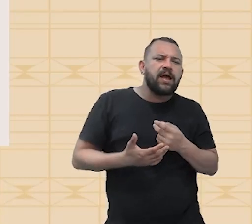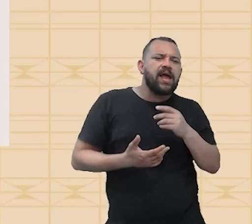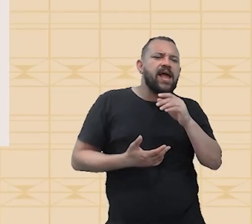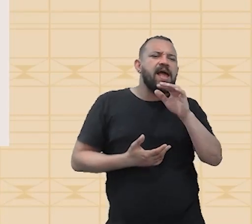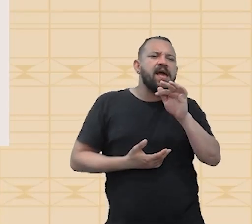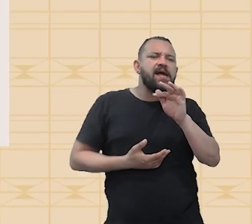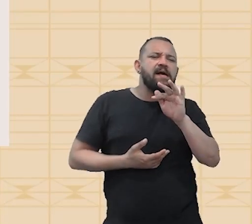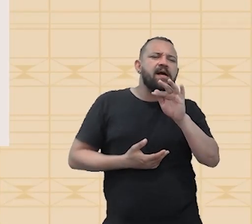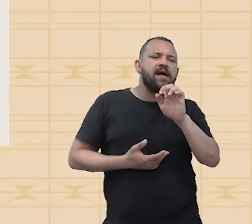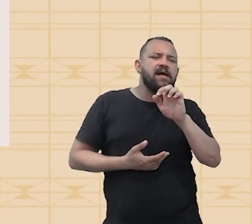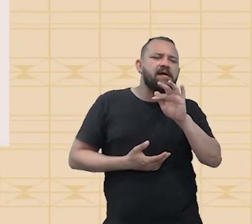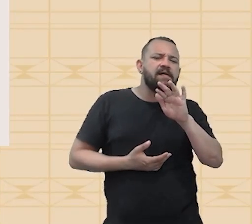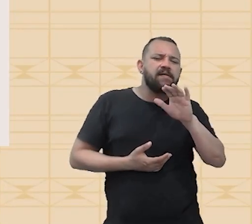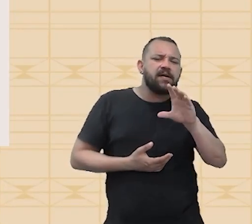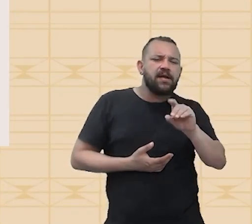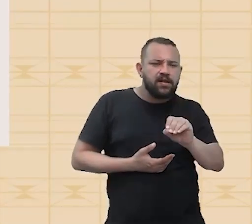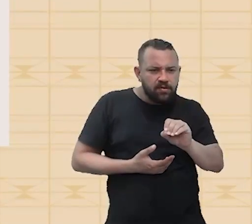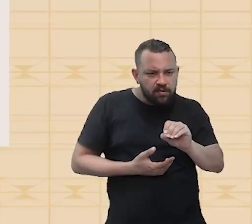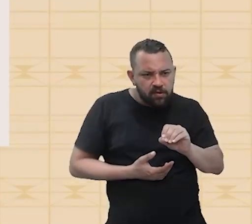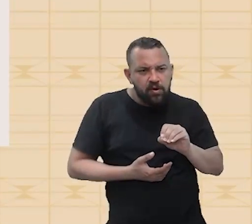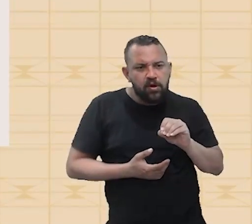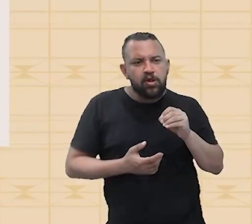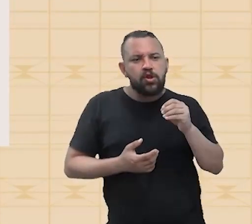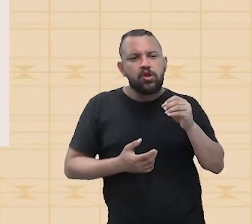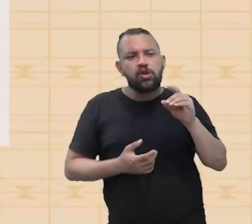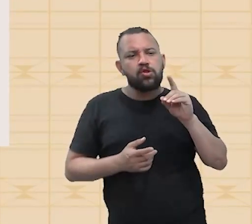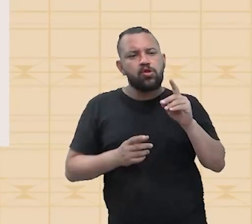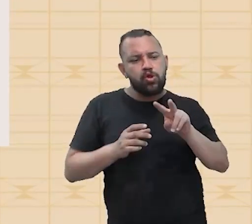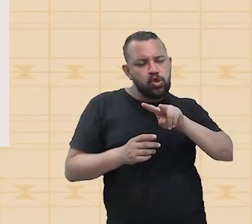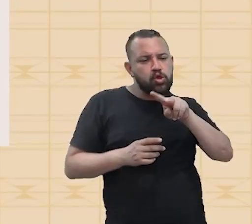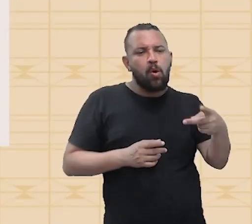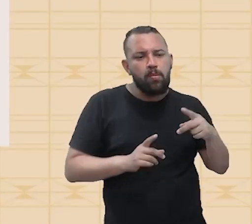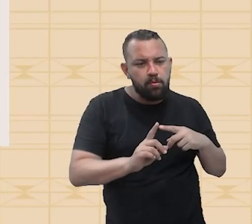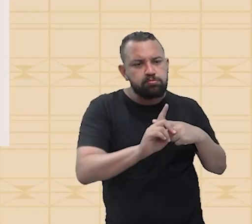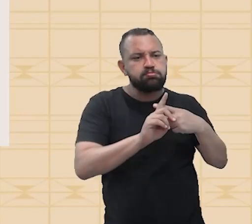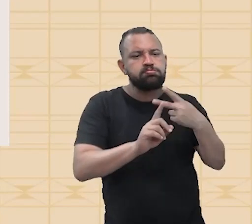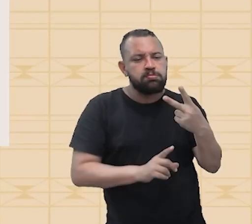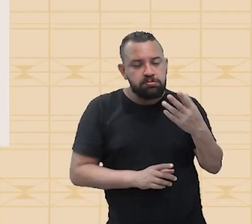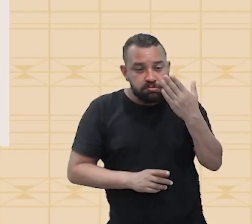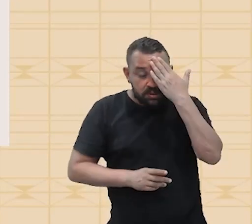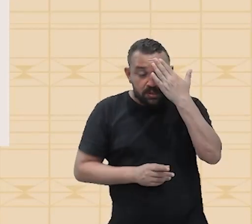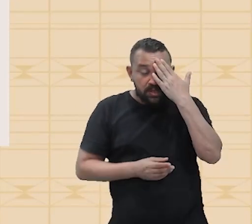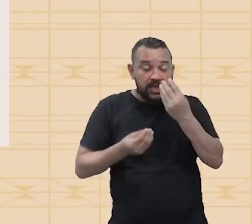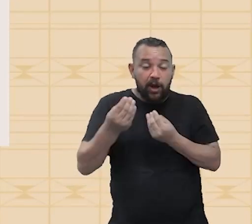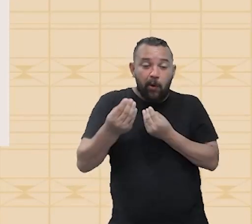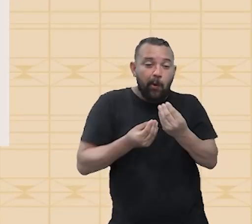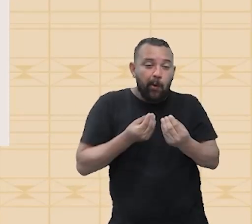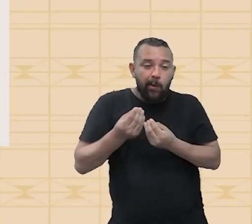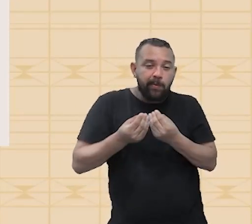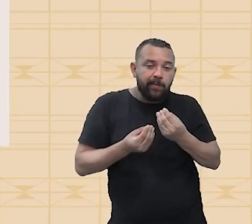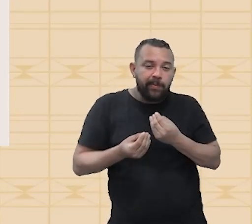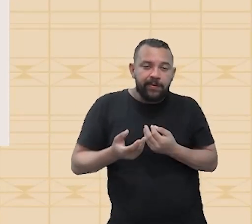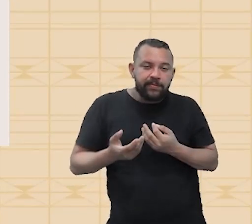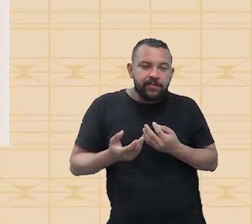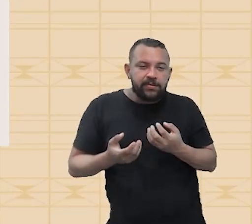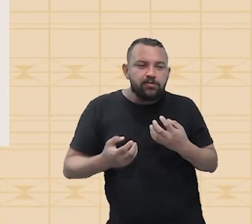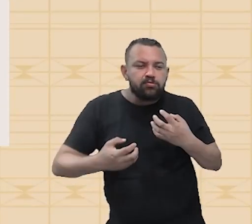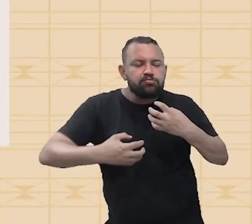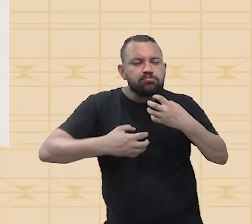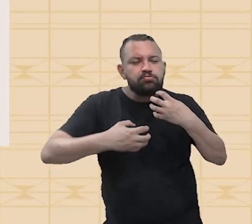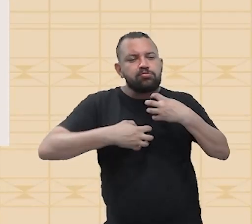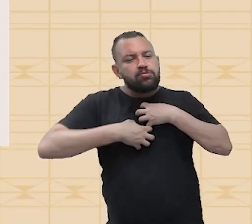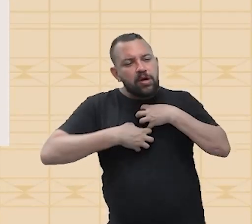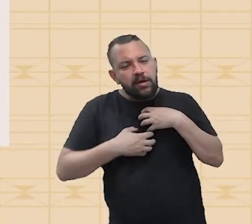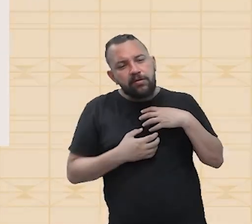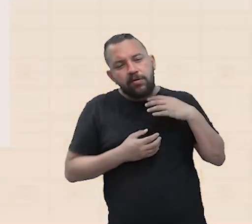e das qualidades fisiológicas do som. Então, pra gente entender um pouco melhor, vamos falar um pouquinho da fisiologia